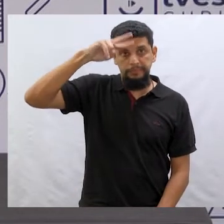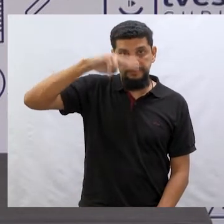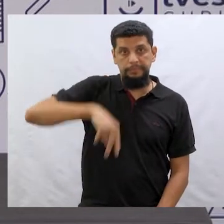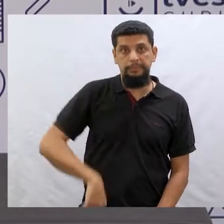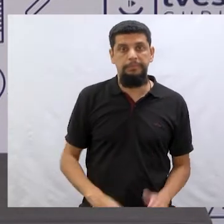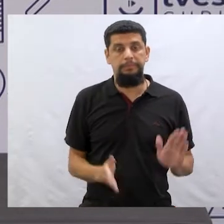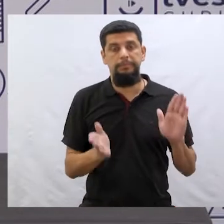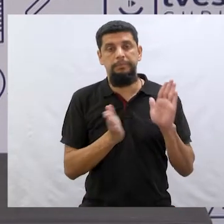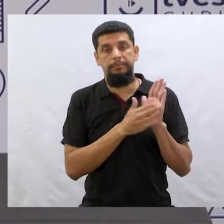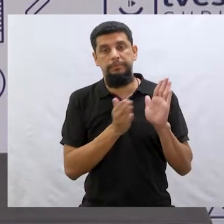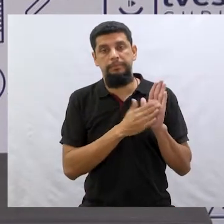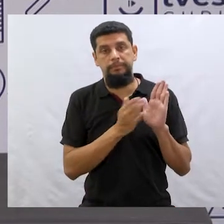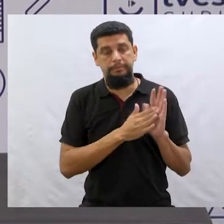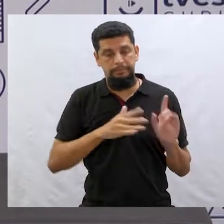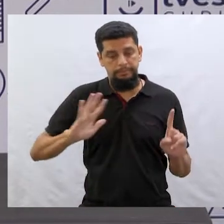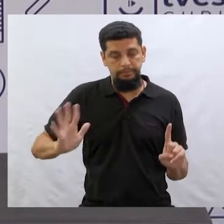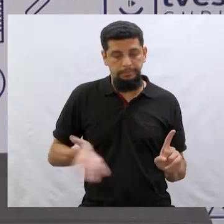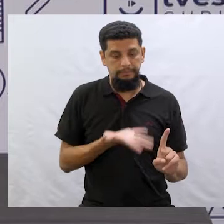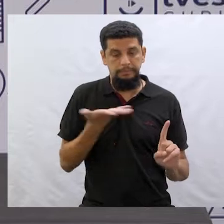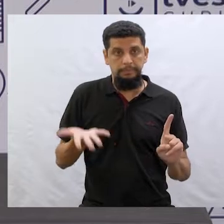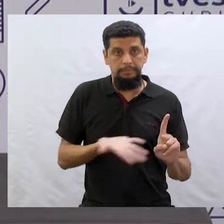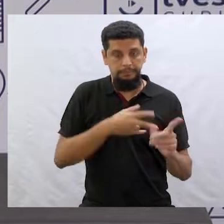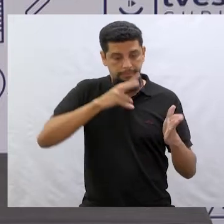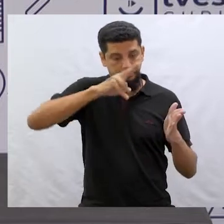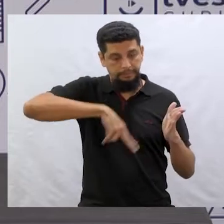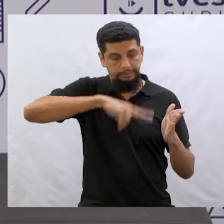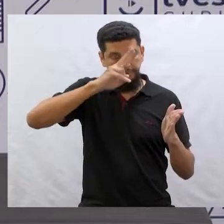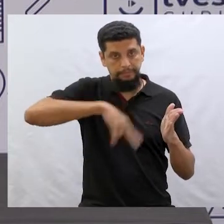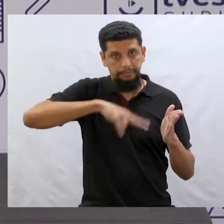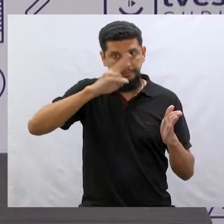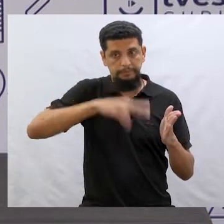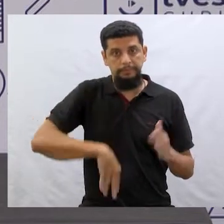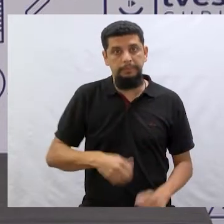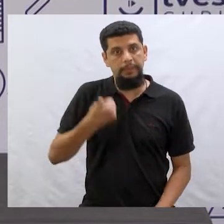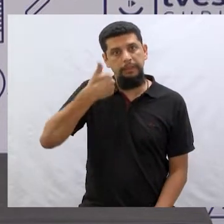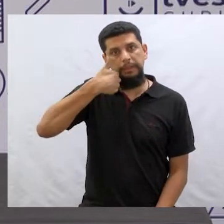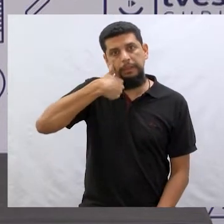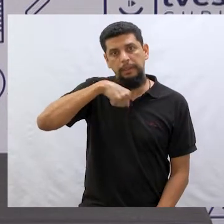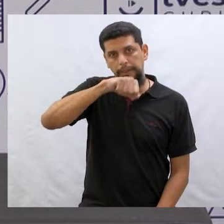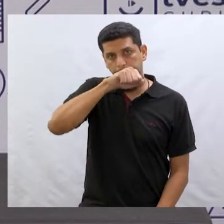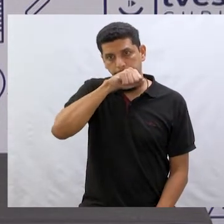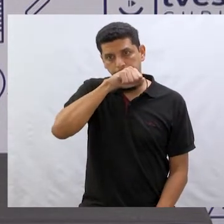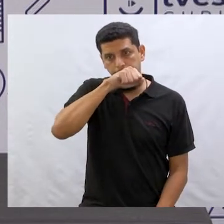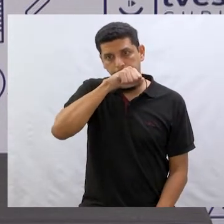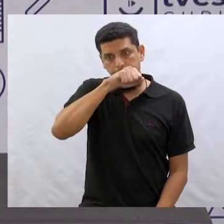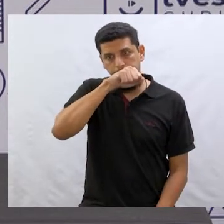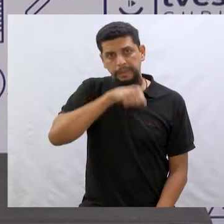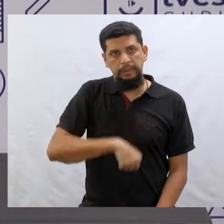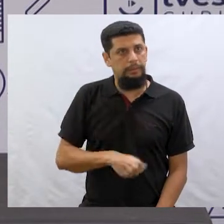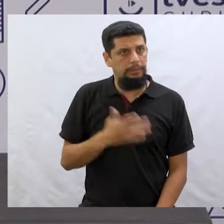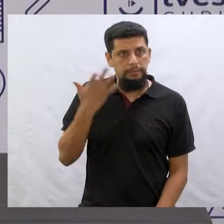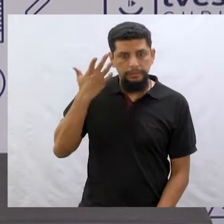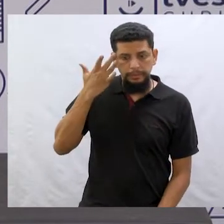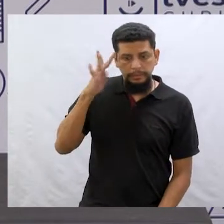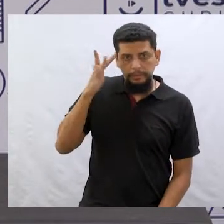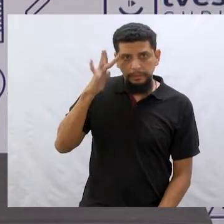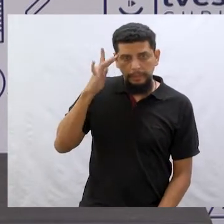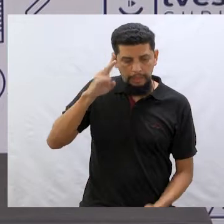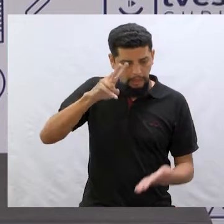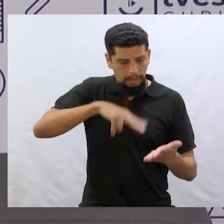que trata do incentivo à leitura de uma mãe que pouco sabia ler.